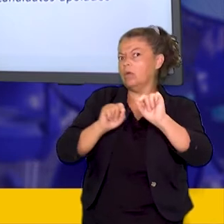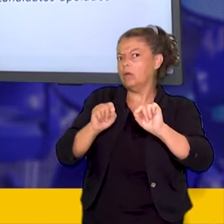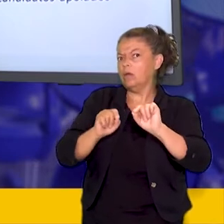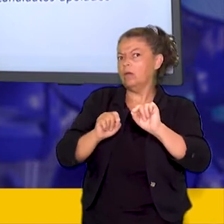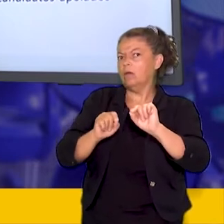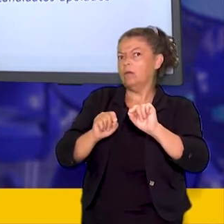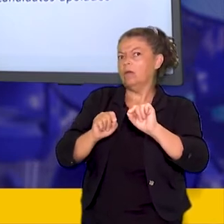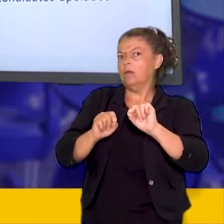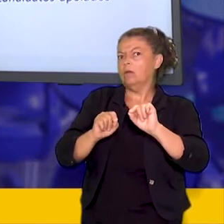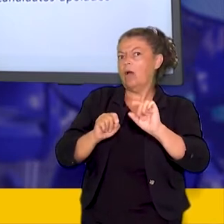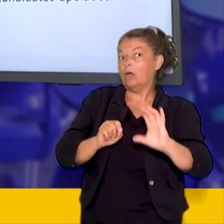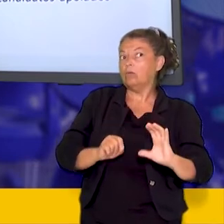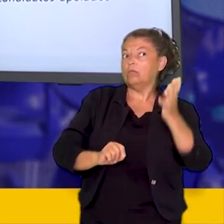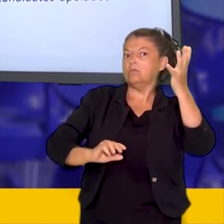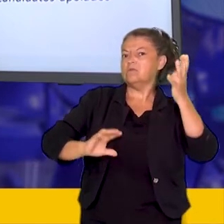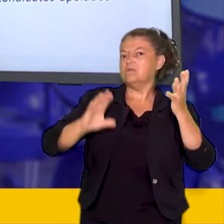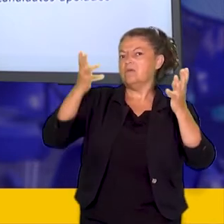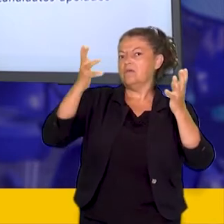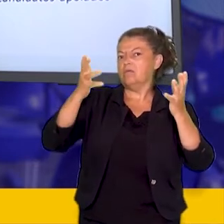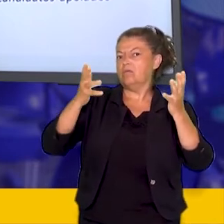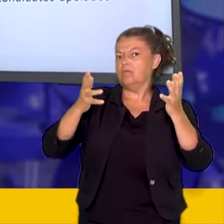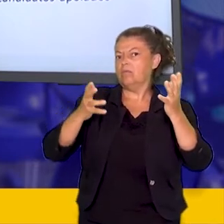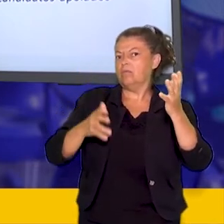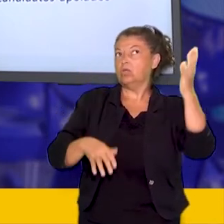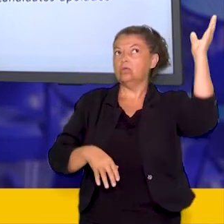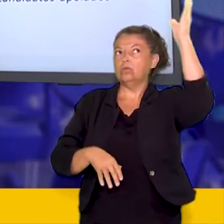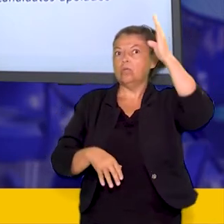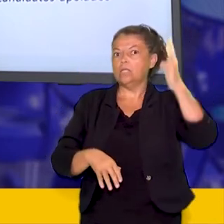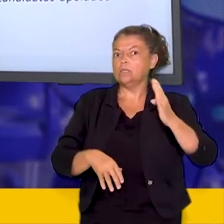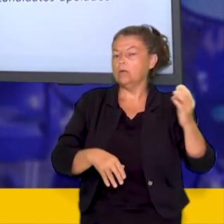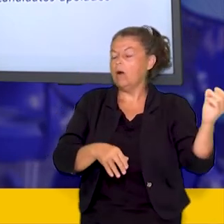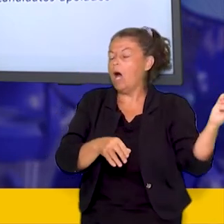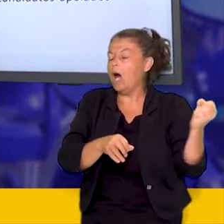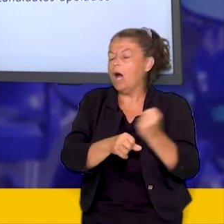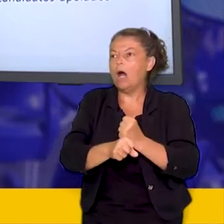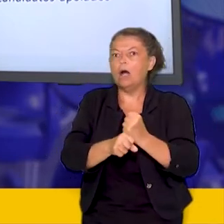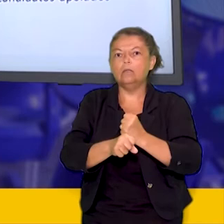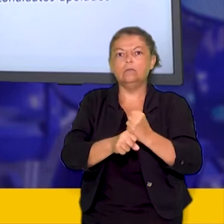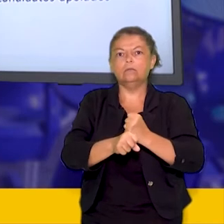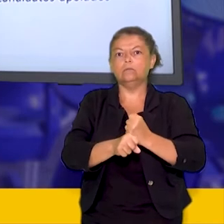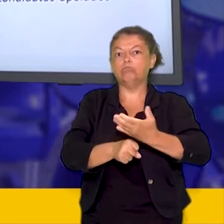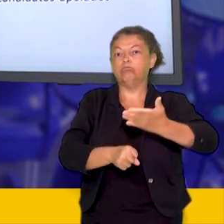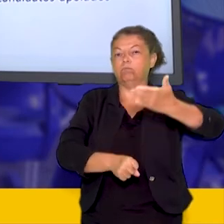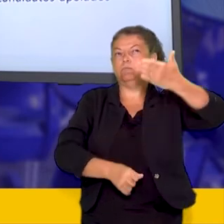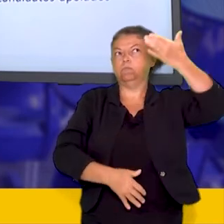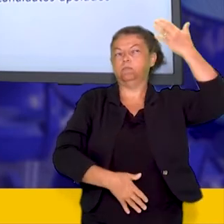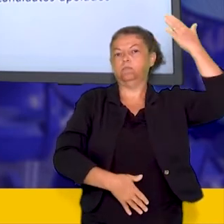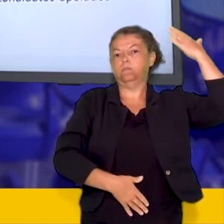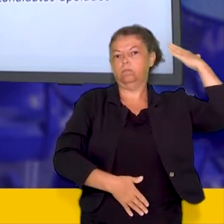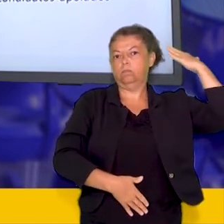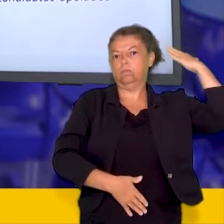Brasil há décadas séculos, podemos dizer.